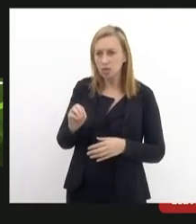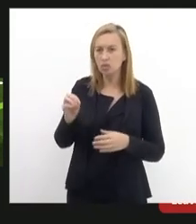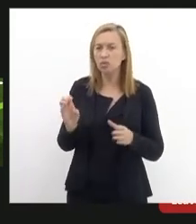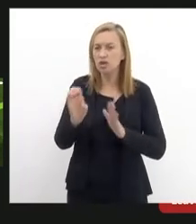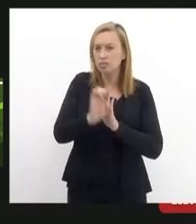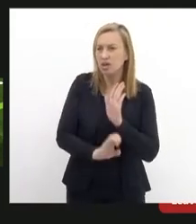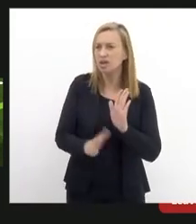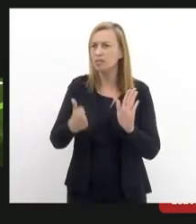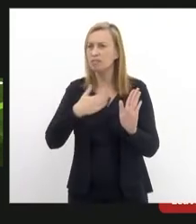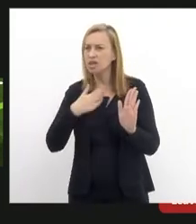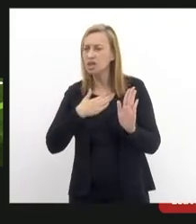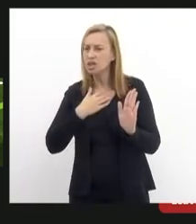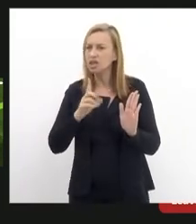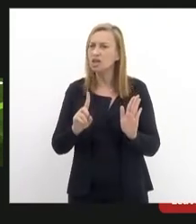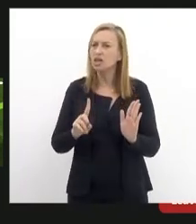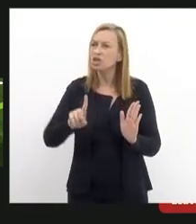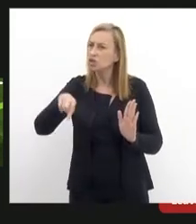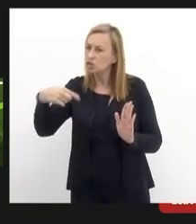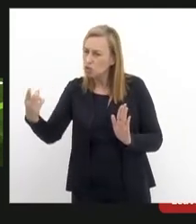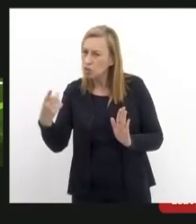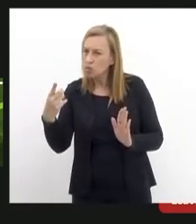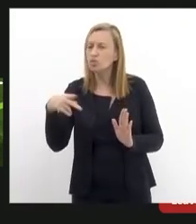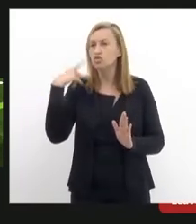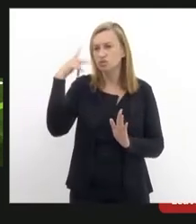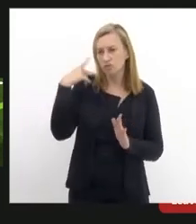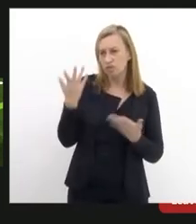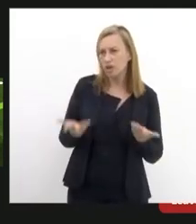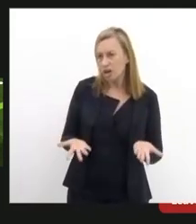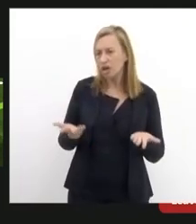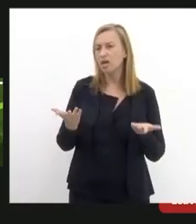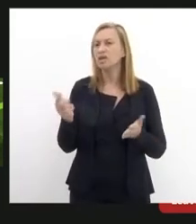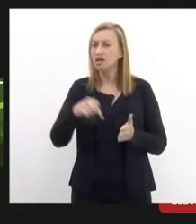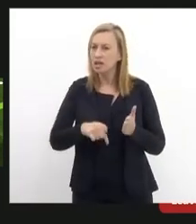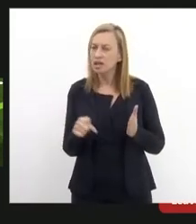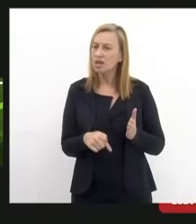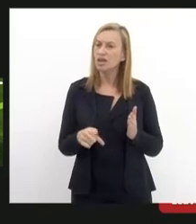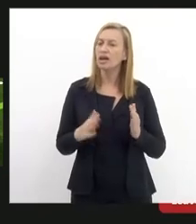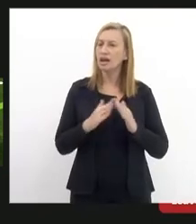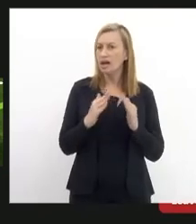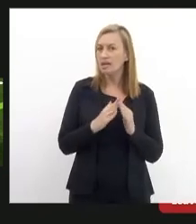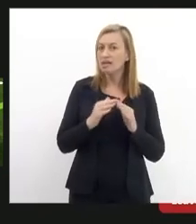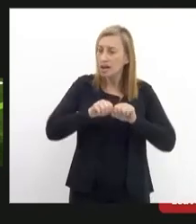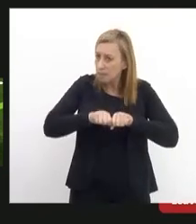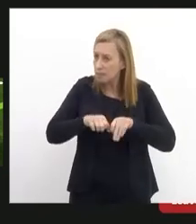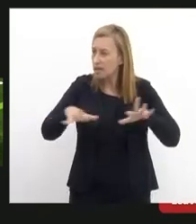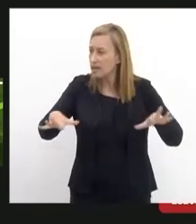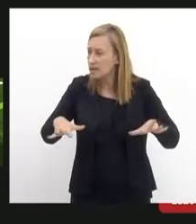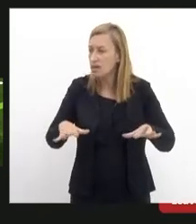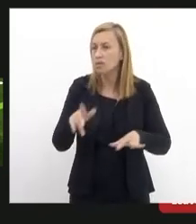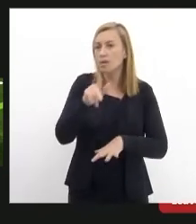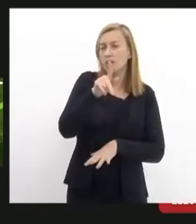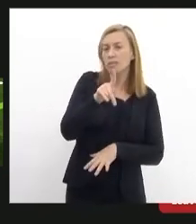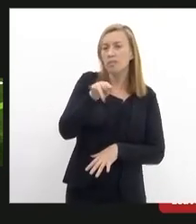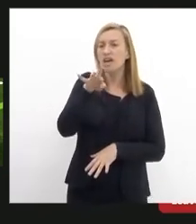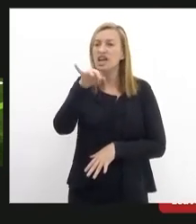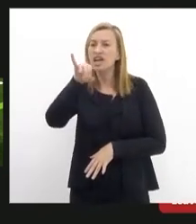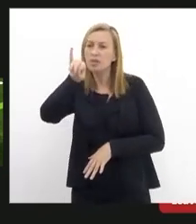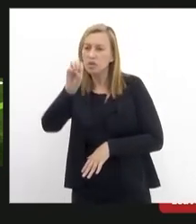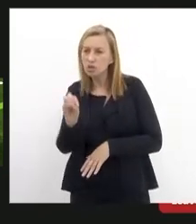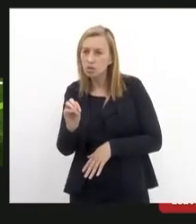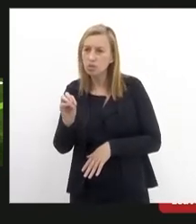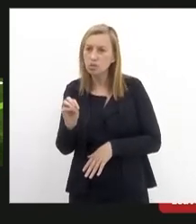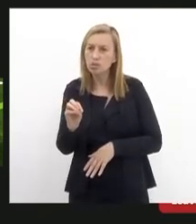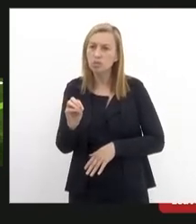de emenda de autoria de coautoria de vários parlamentares aqui da casa que é a ampliação do perímetro do